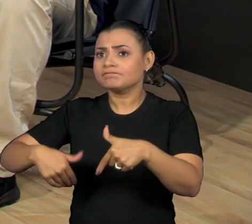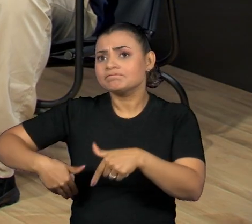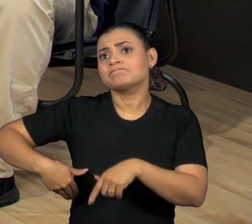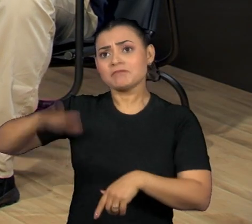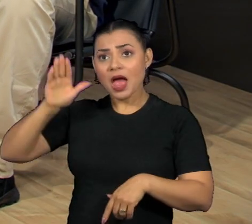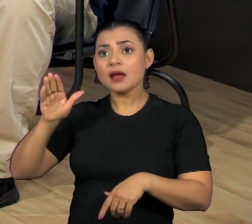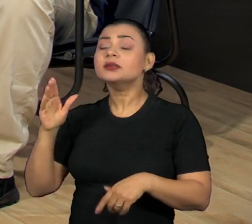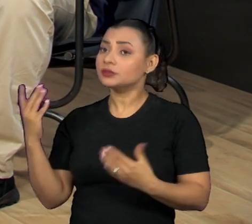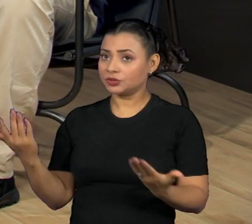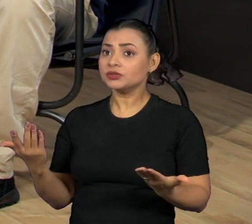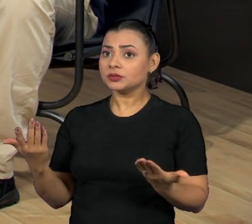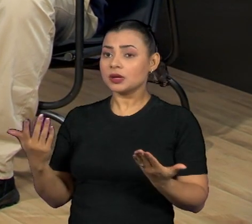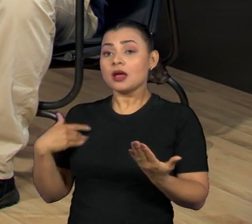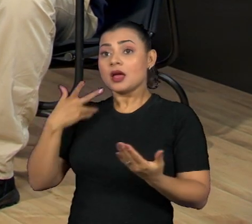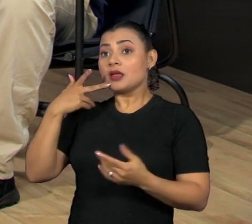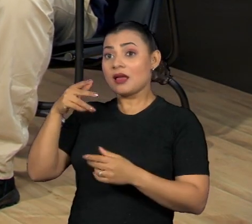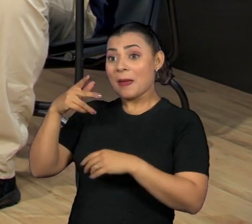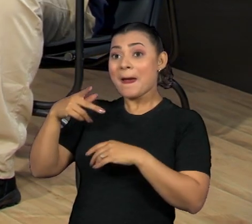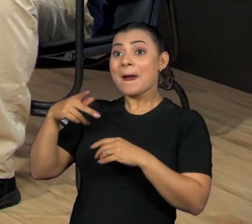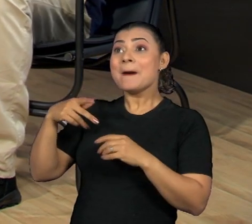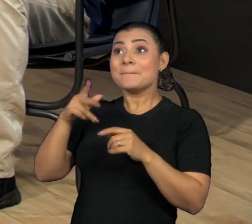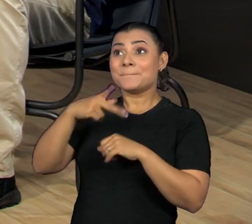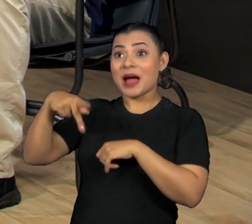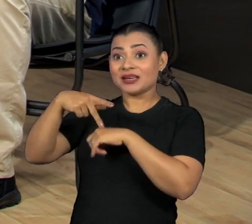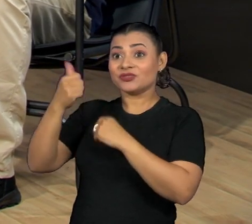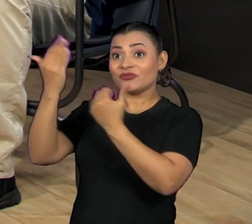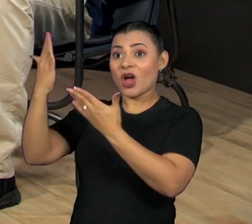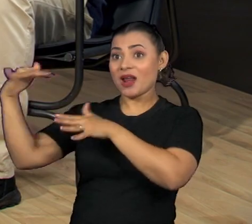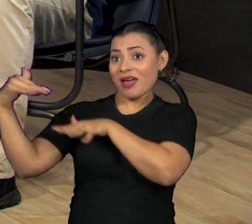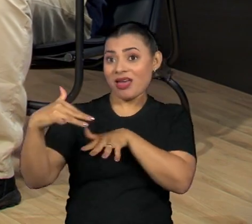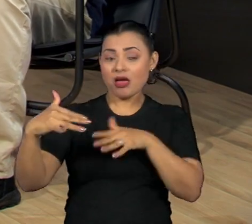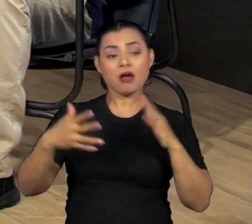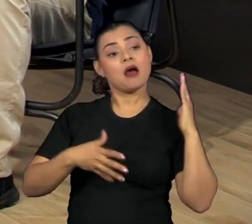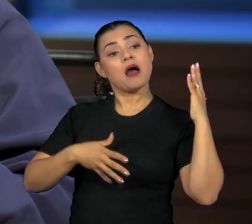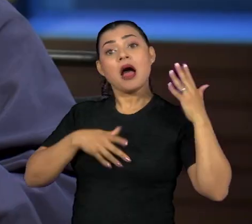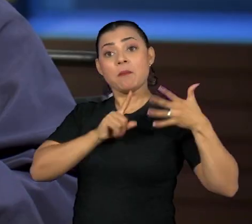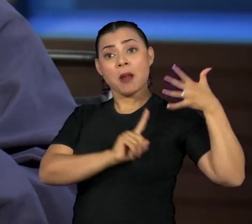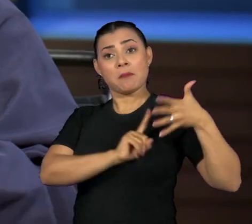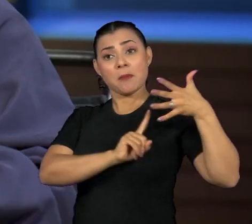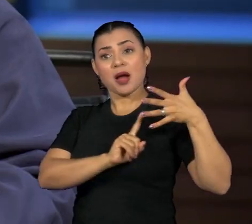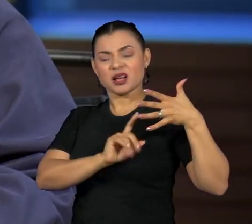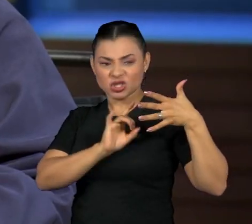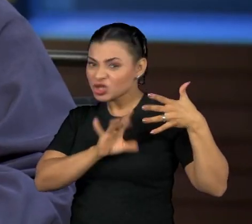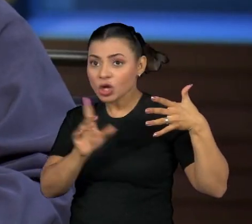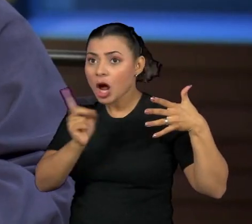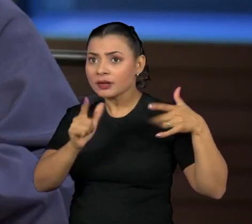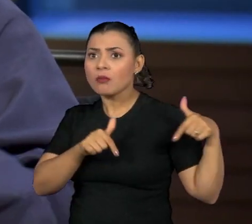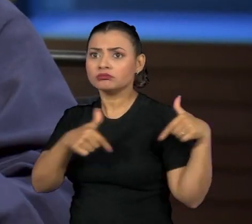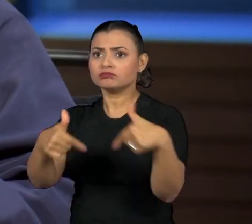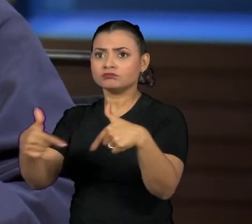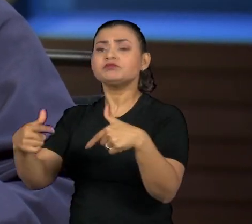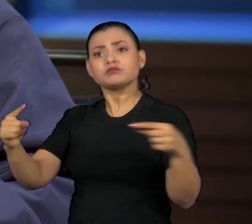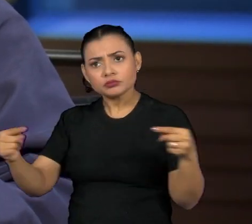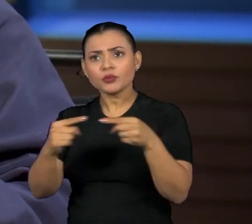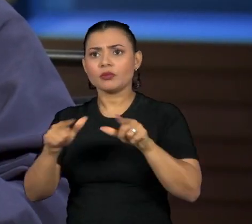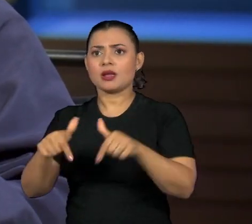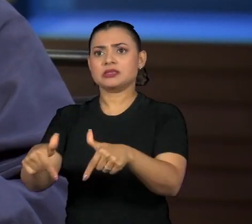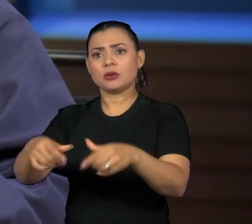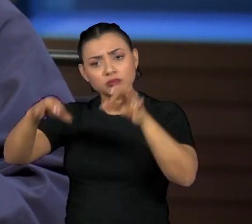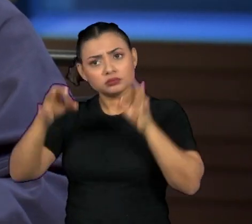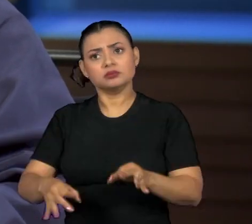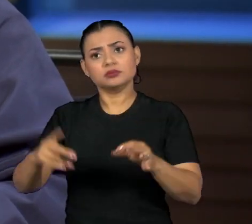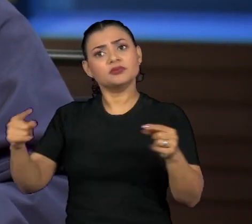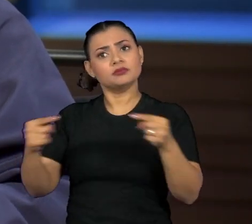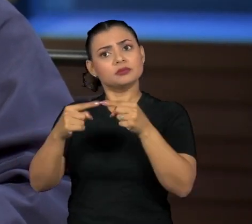do que a gente fala lá fora do que a gente faz aqui dentro. Tem que ser mais condizente aquilo que a gente fala com aquilo que a gente faz.